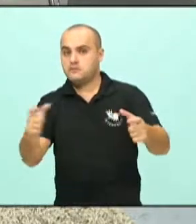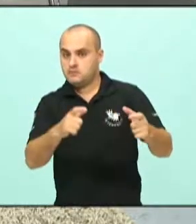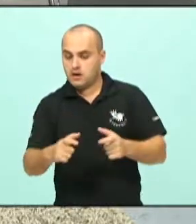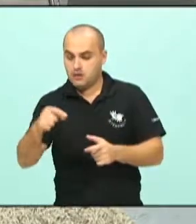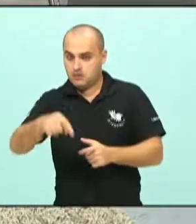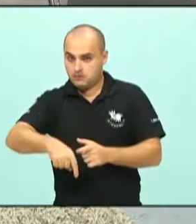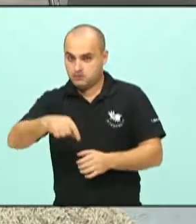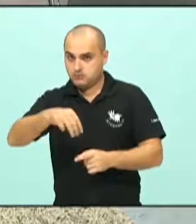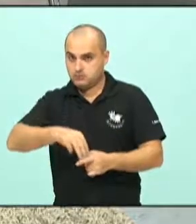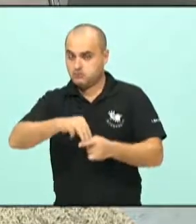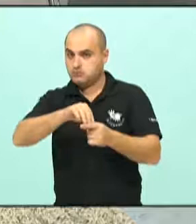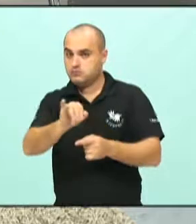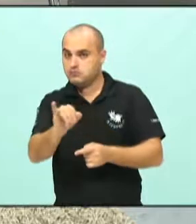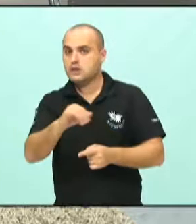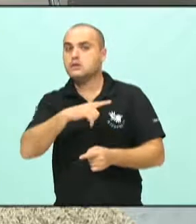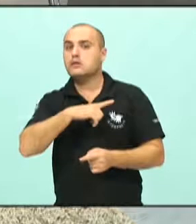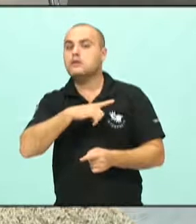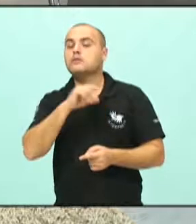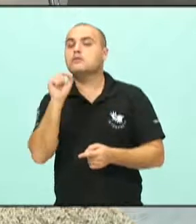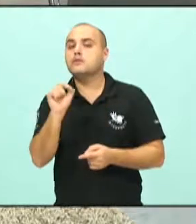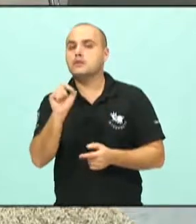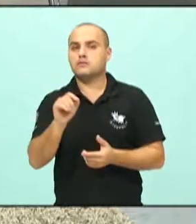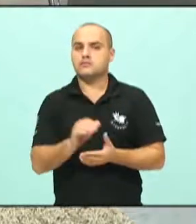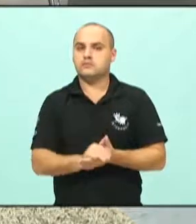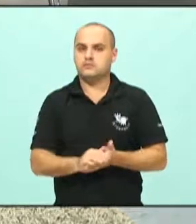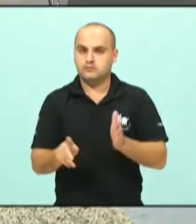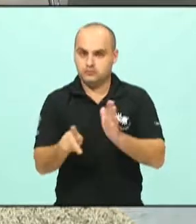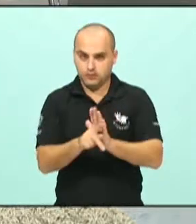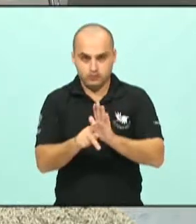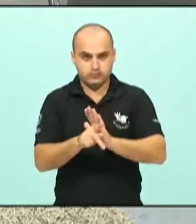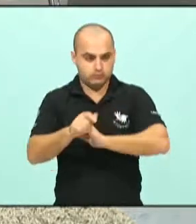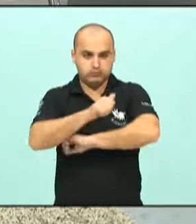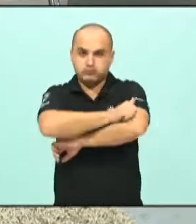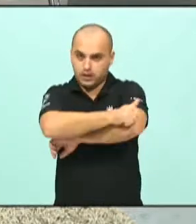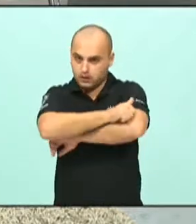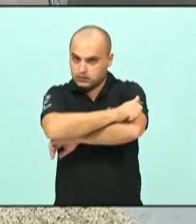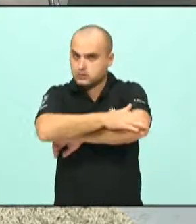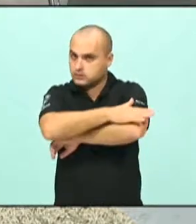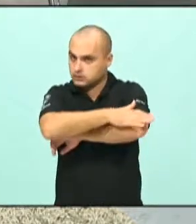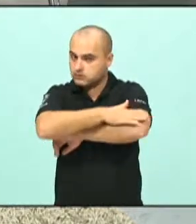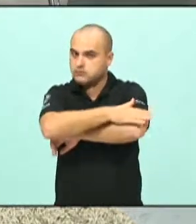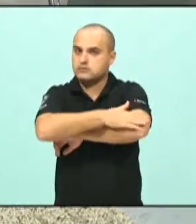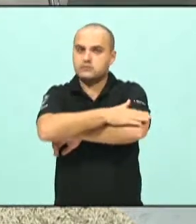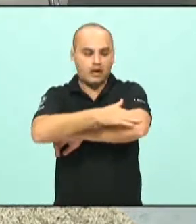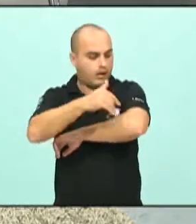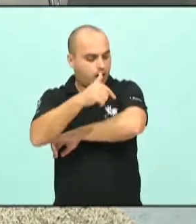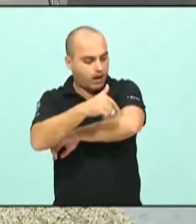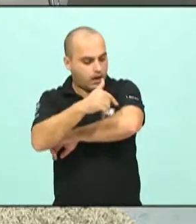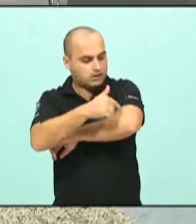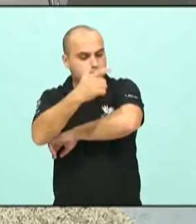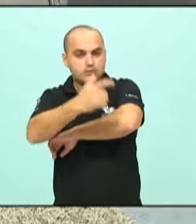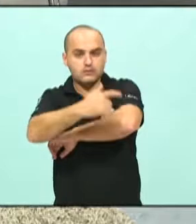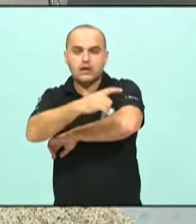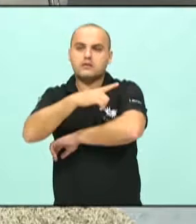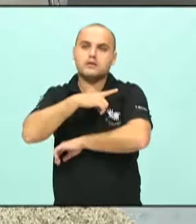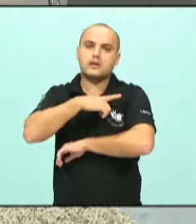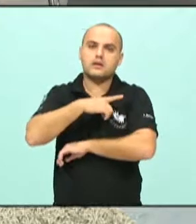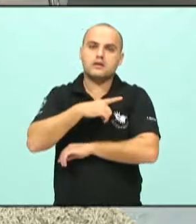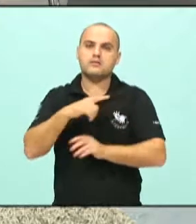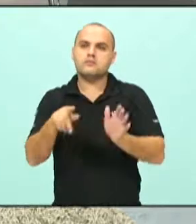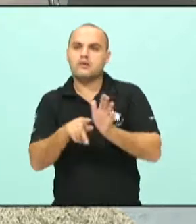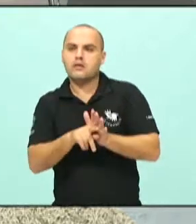possa-se ter um ponto em praça, praça pública, e que esses pontos, ele tem lá uma